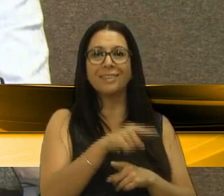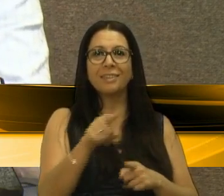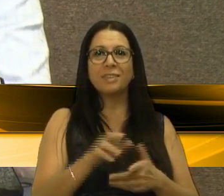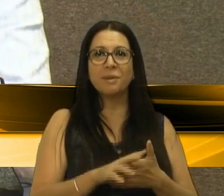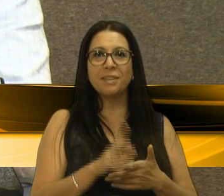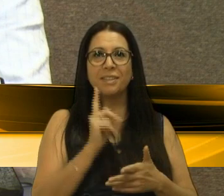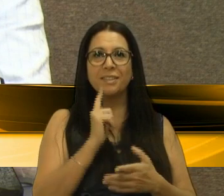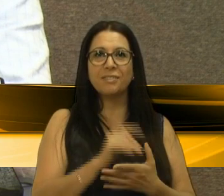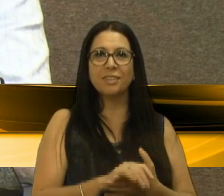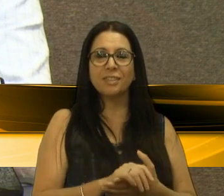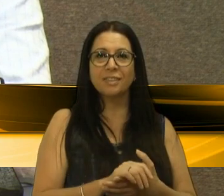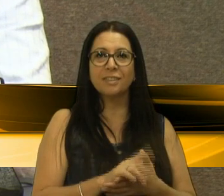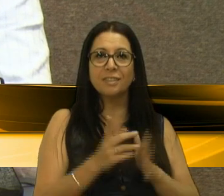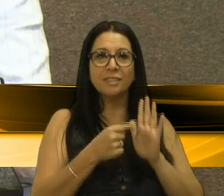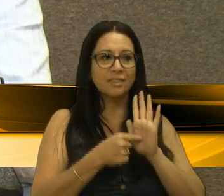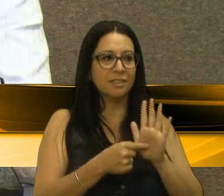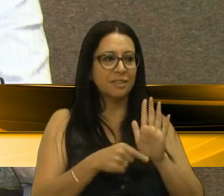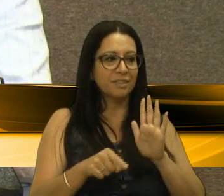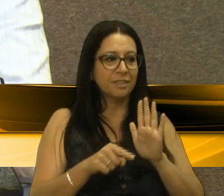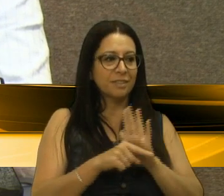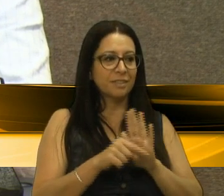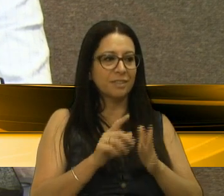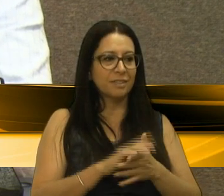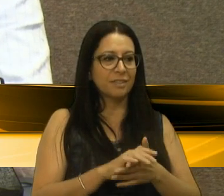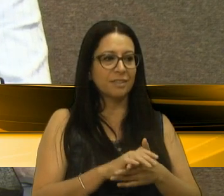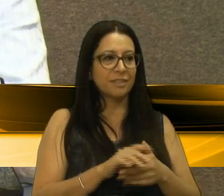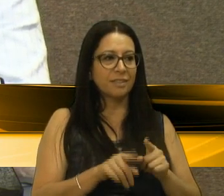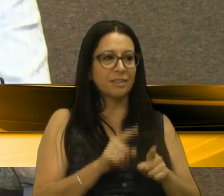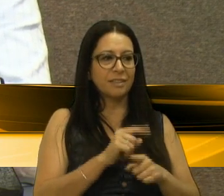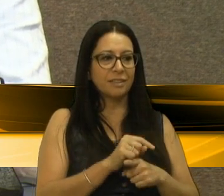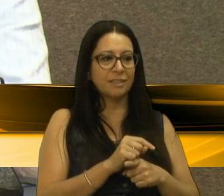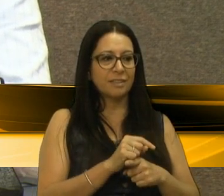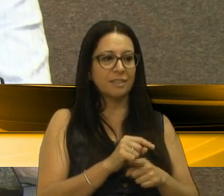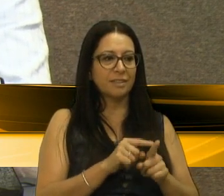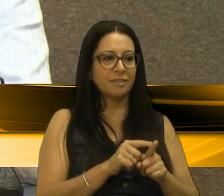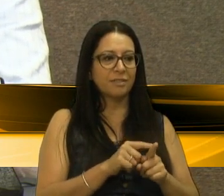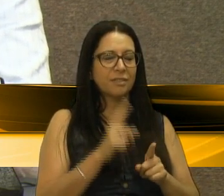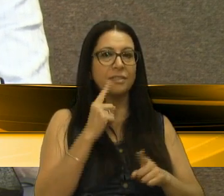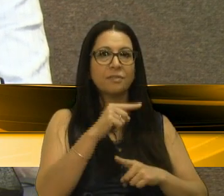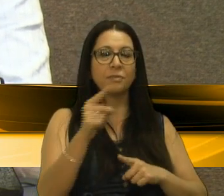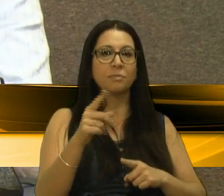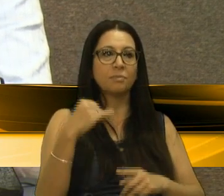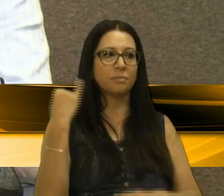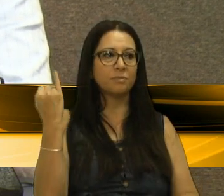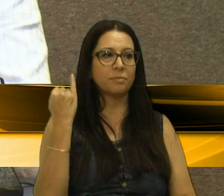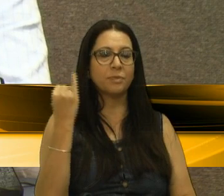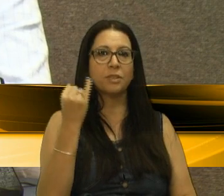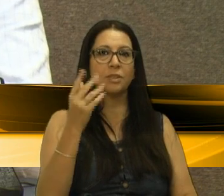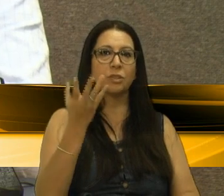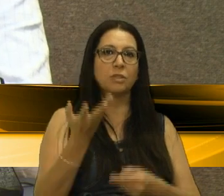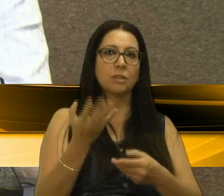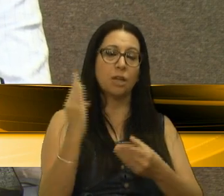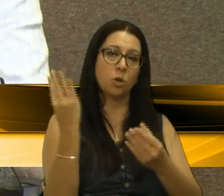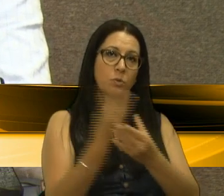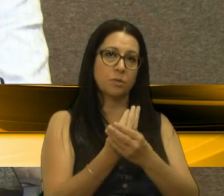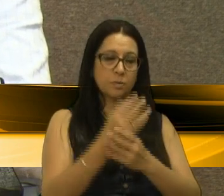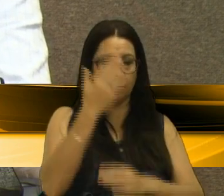que isto demonstrará para a nossa Caxias o quanto é importante a inclusão. Muito obrigado.